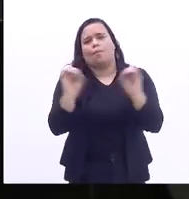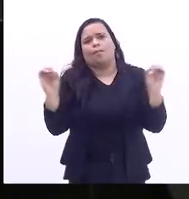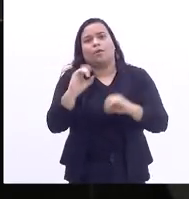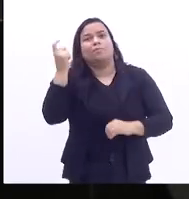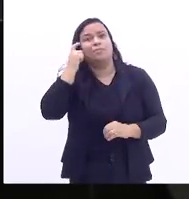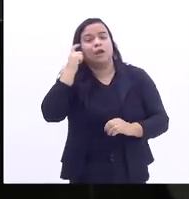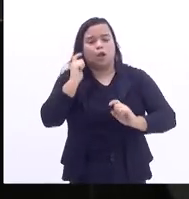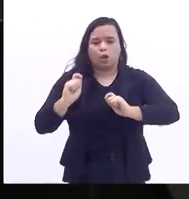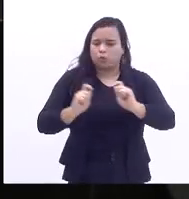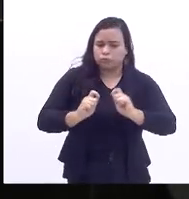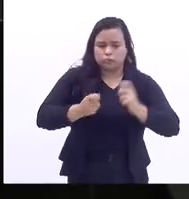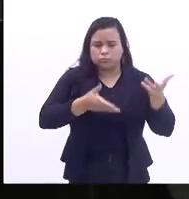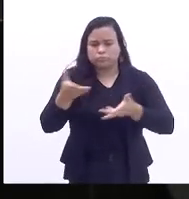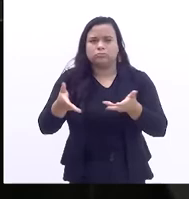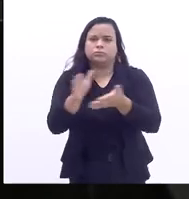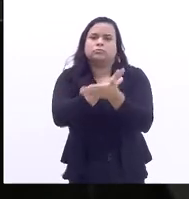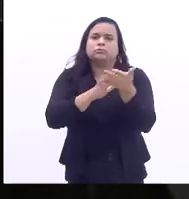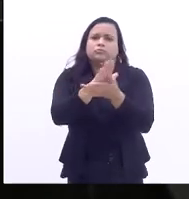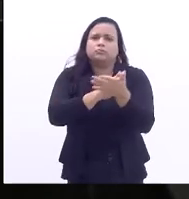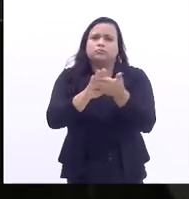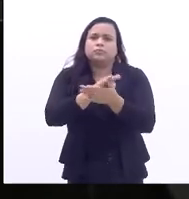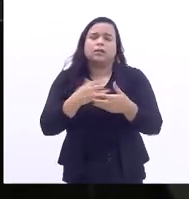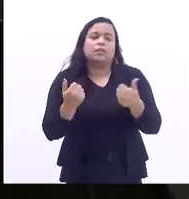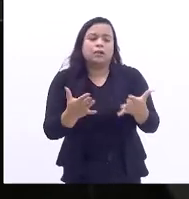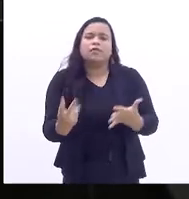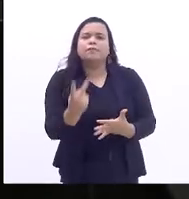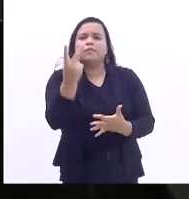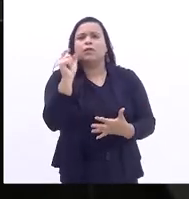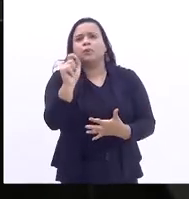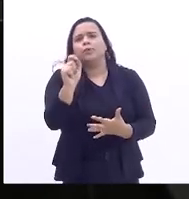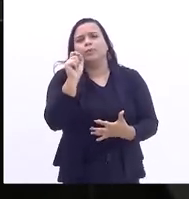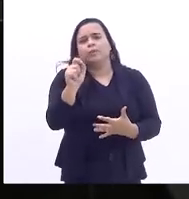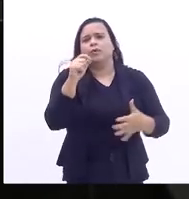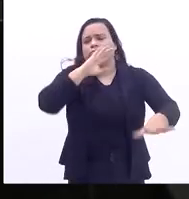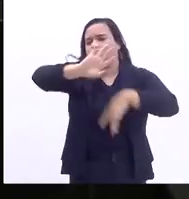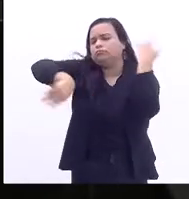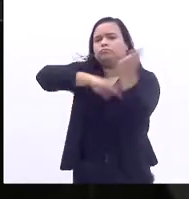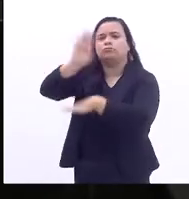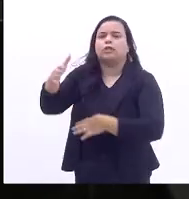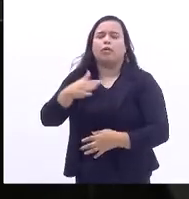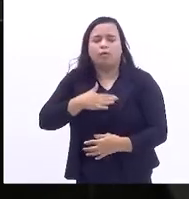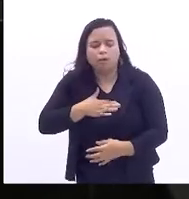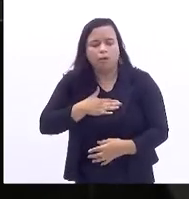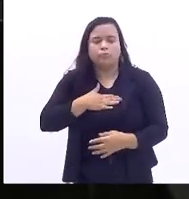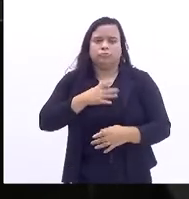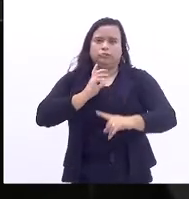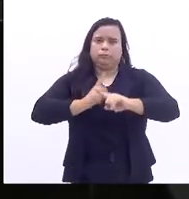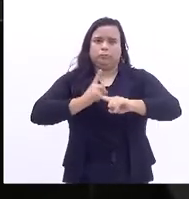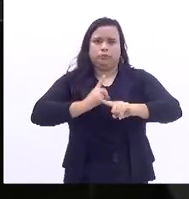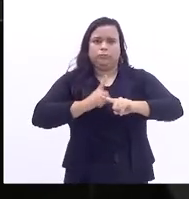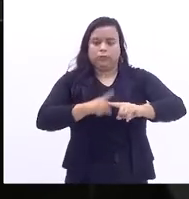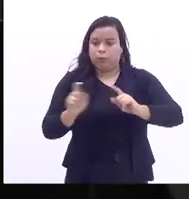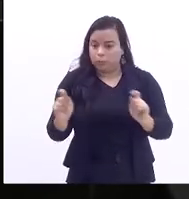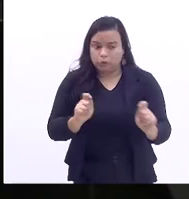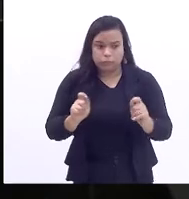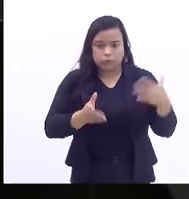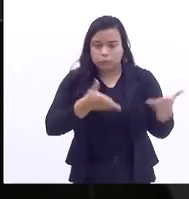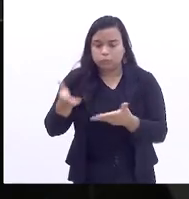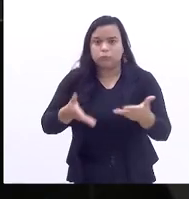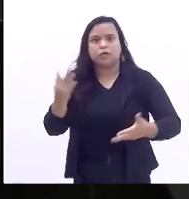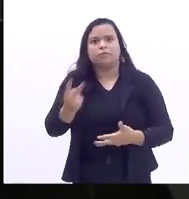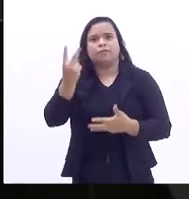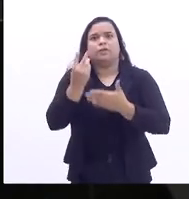controle, valorizam o descontrole. Porque, para valorizar o controle, tem que